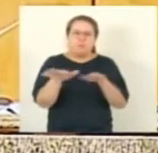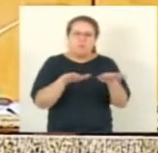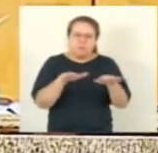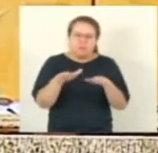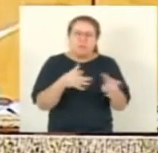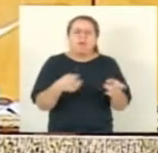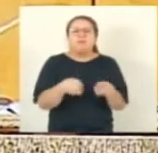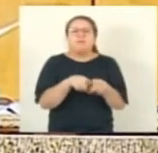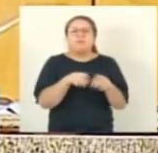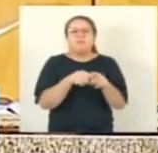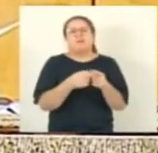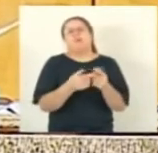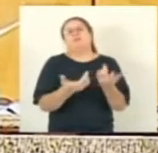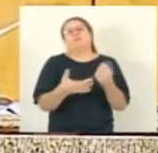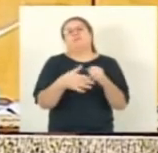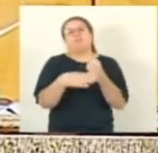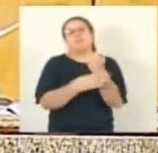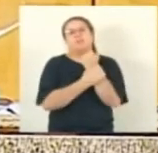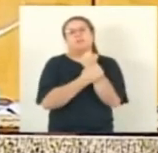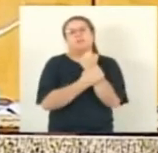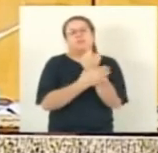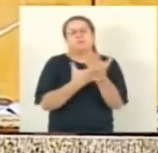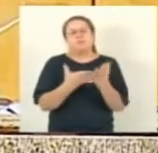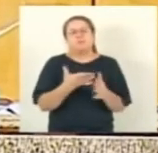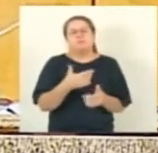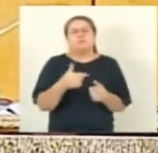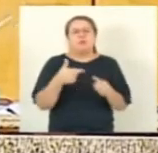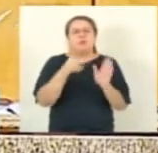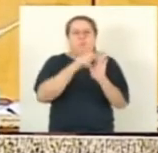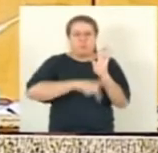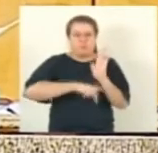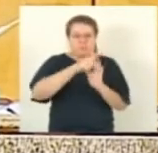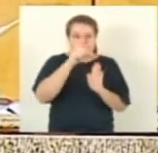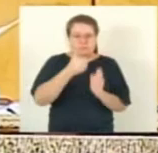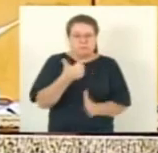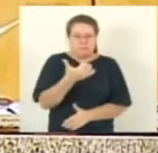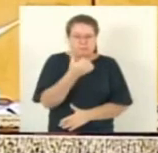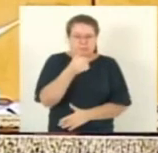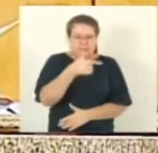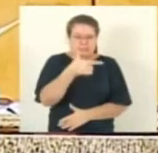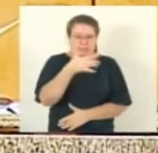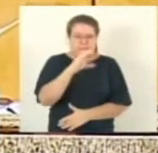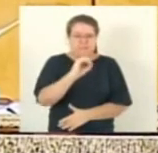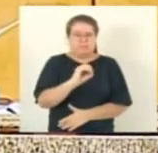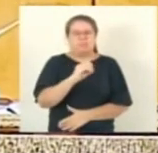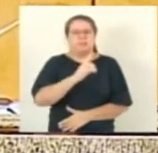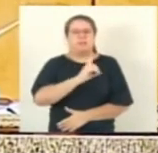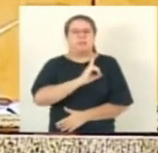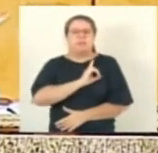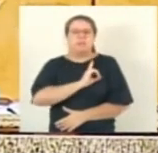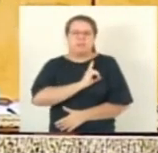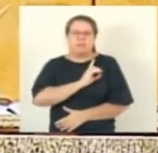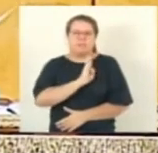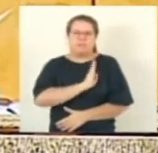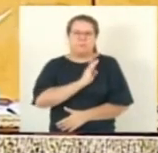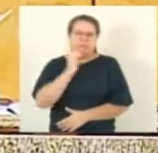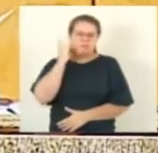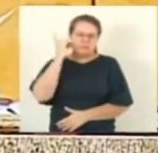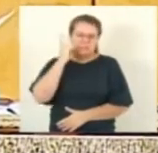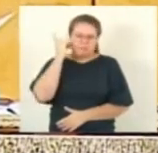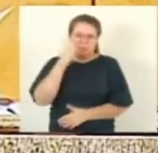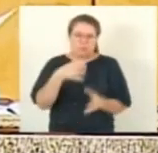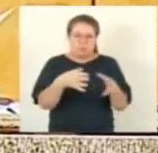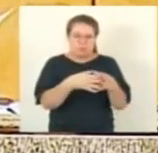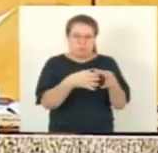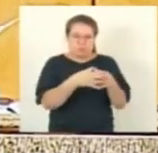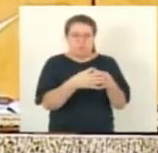e de finanças. Projeto de lei 170 de 2022, do deputado Danilo Baense. A comissão de justiça, na